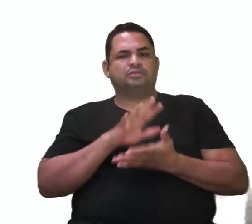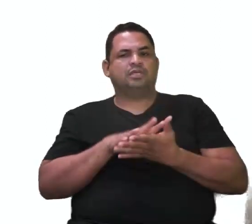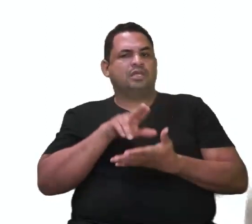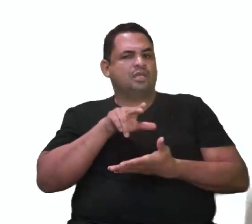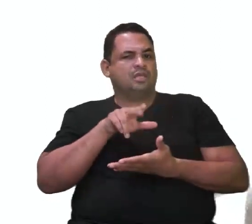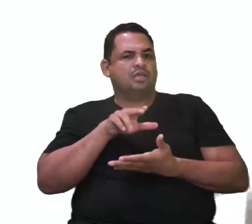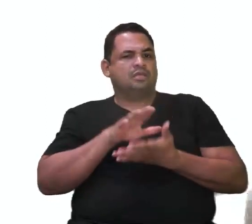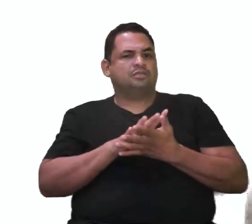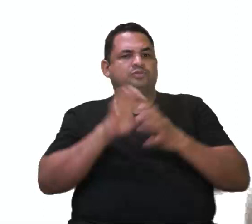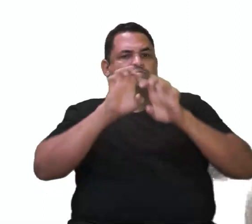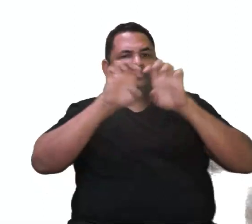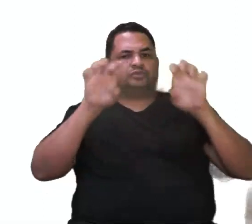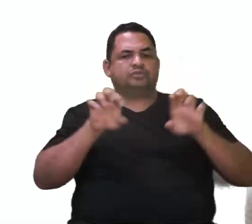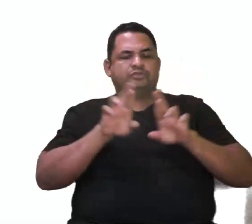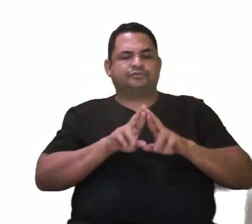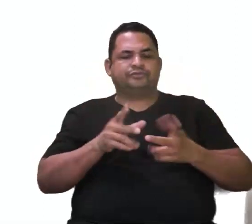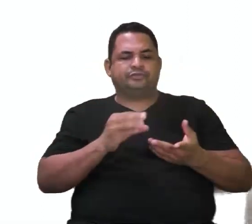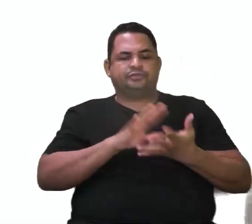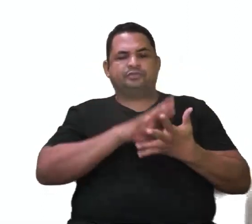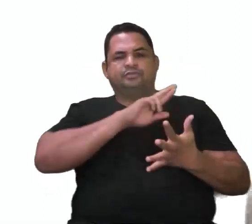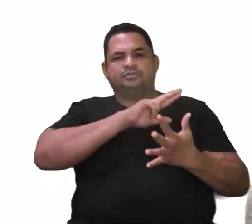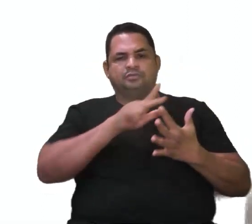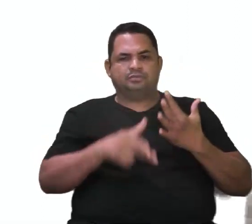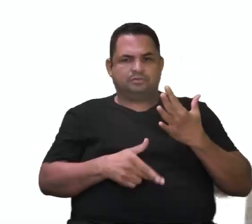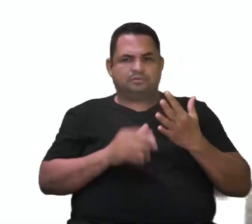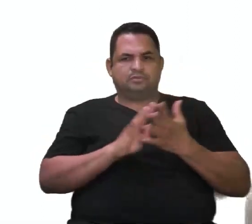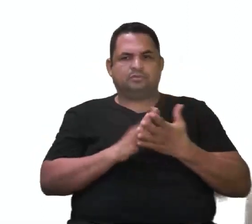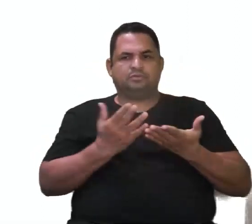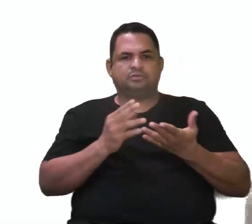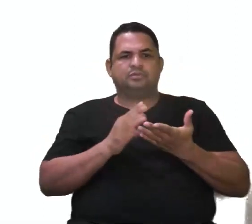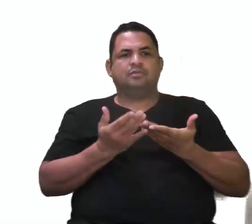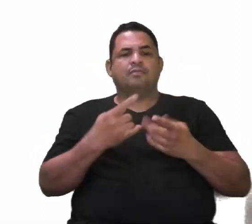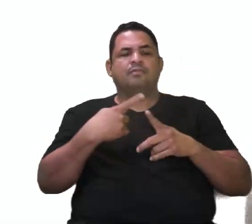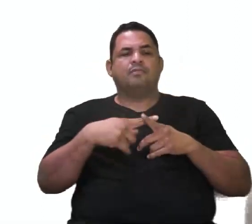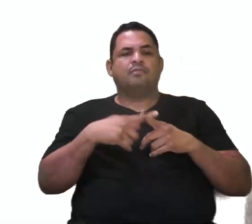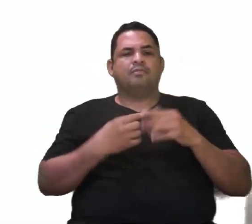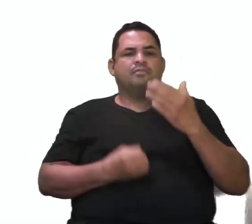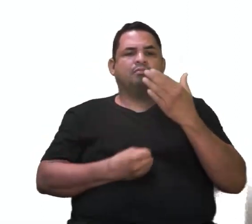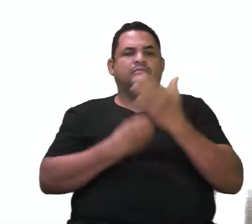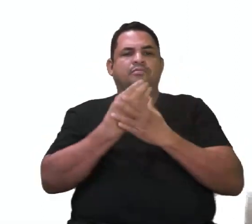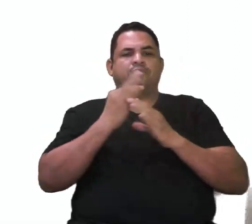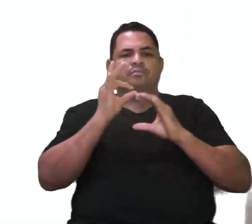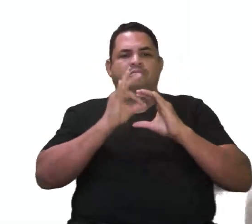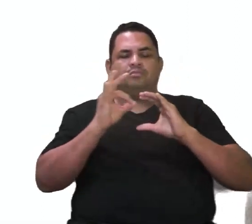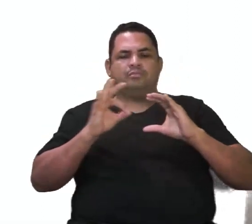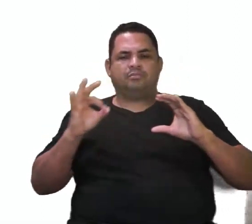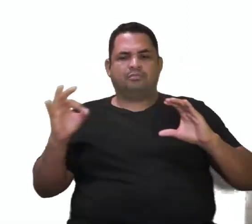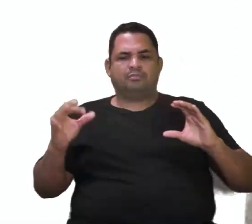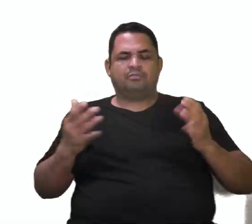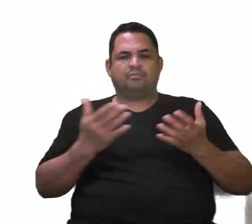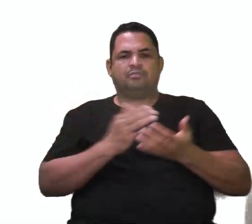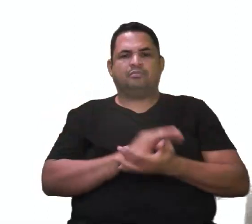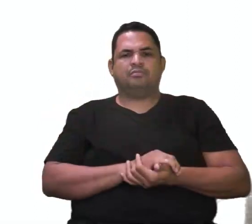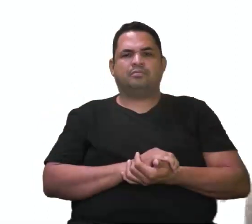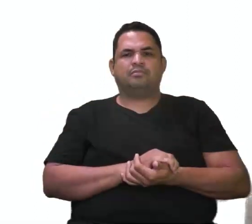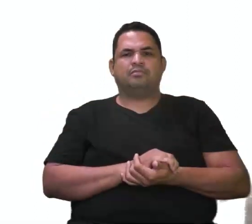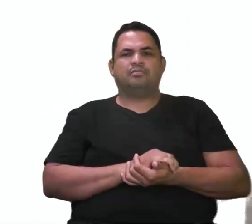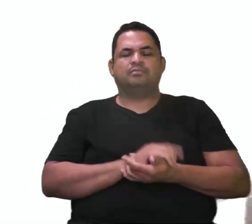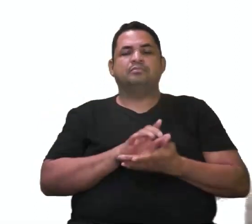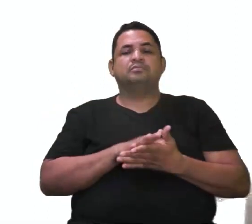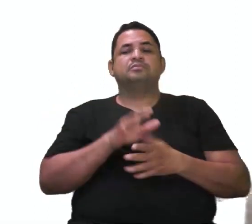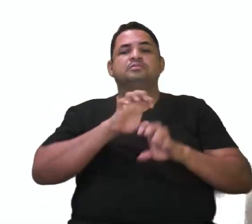semelhança entre as estruturas de diferentes espécies, unicamente devido à sua origem embriológica.